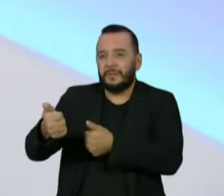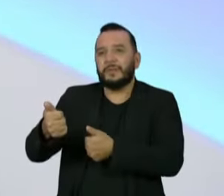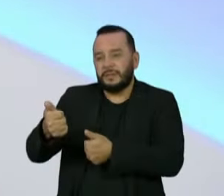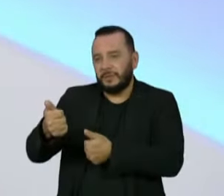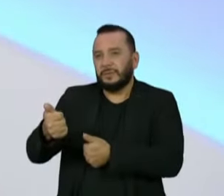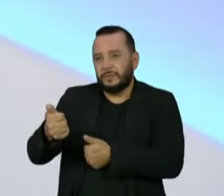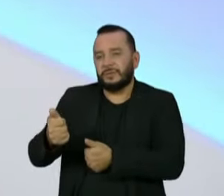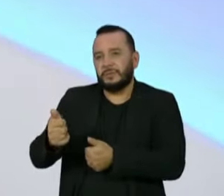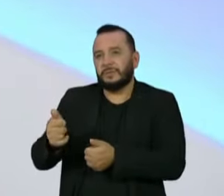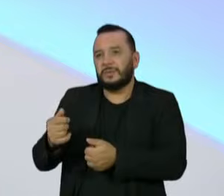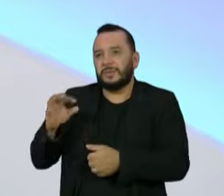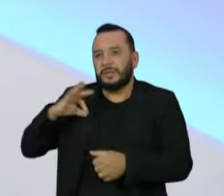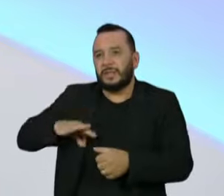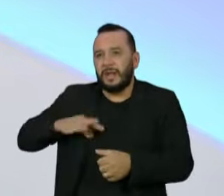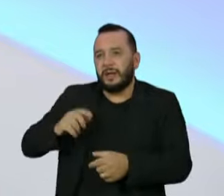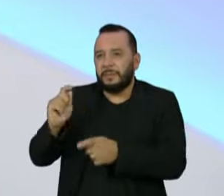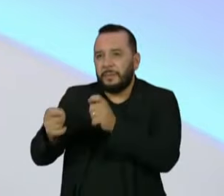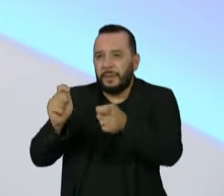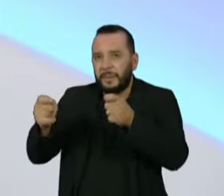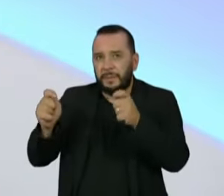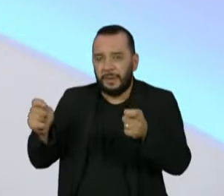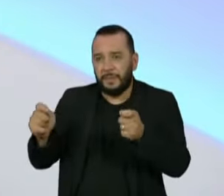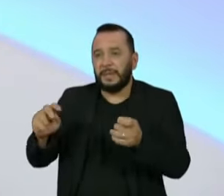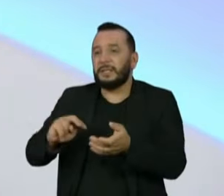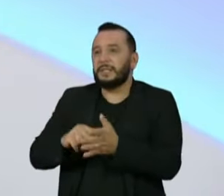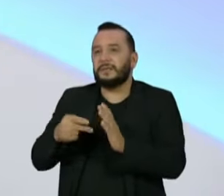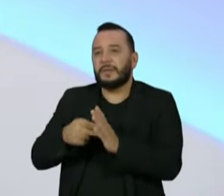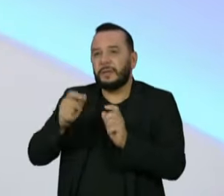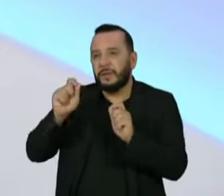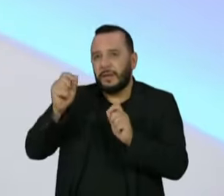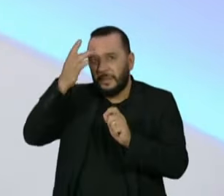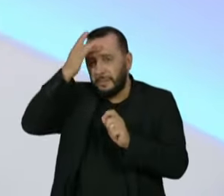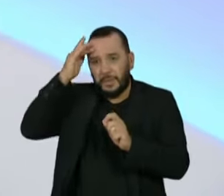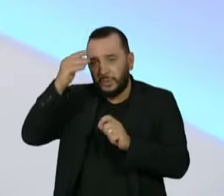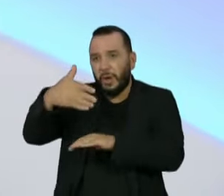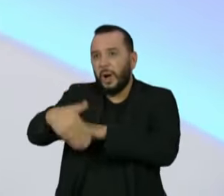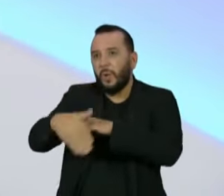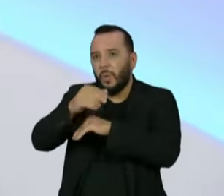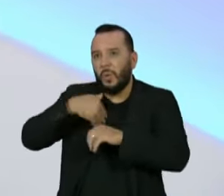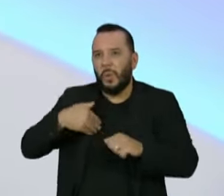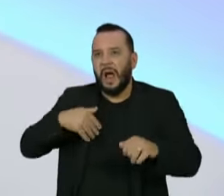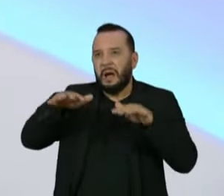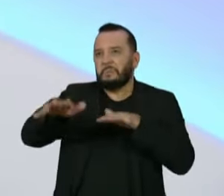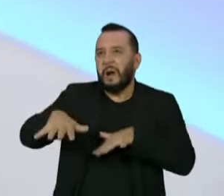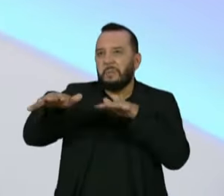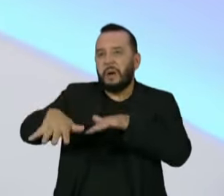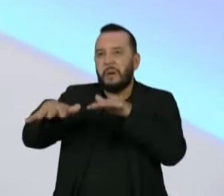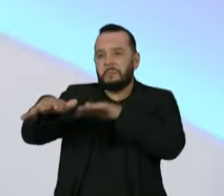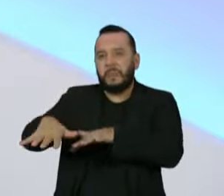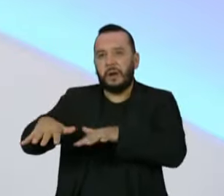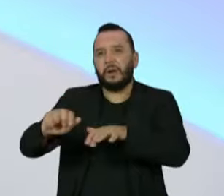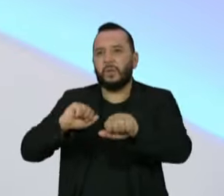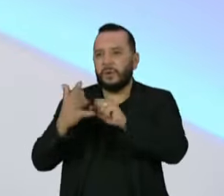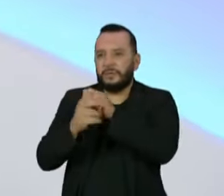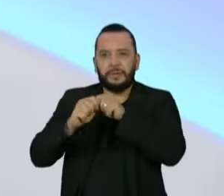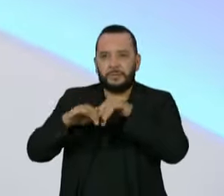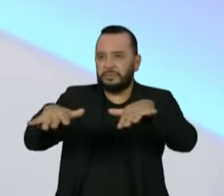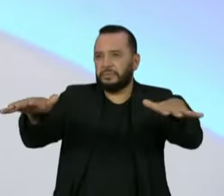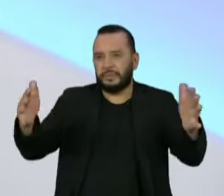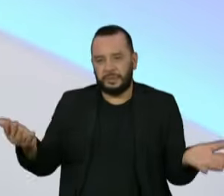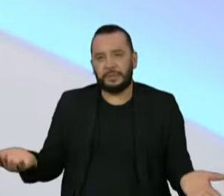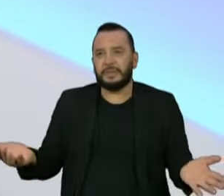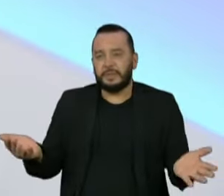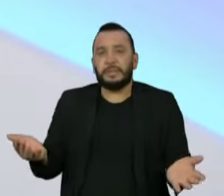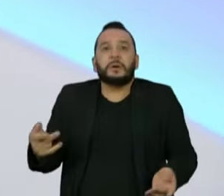Tudo como parte de uma estratégia de acelerar a contaminação. Isso é fato. Nós passamos os primeiros meses de 2020 sem